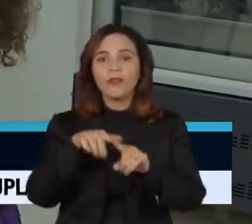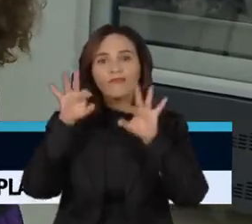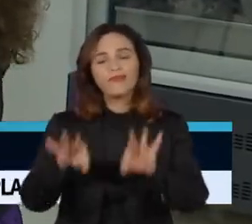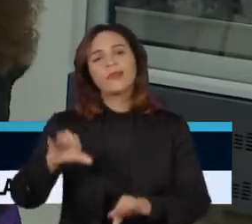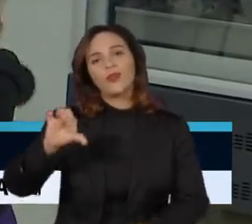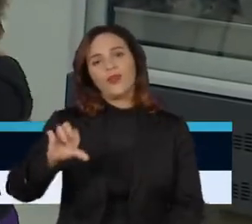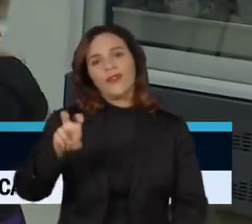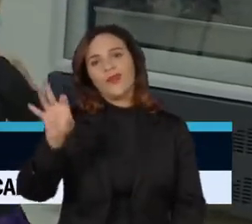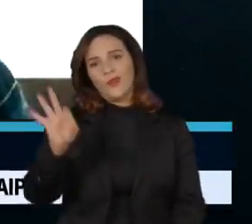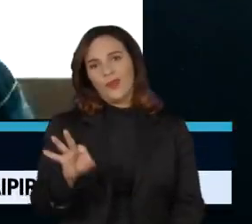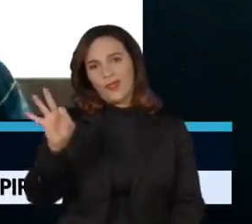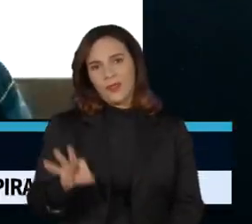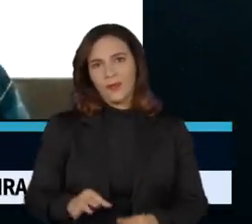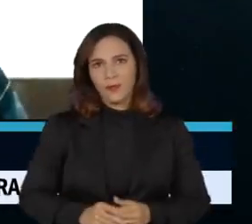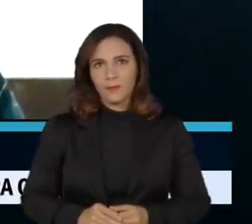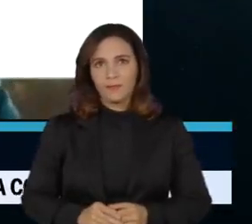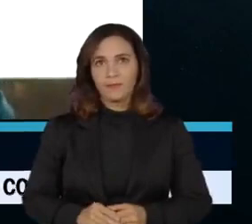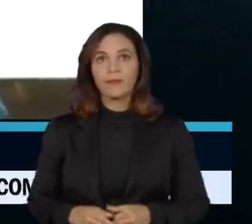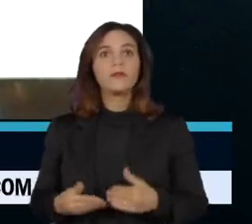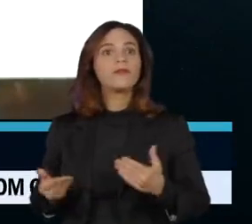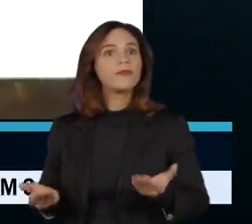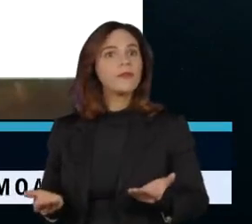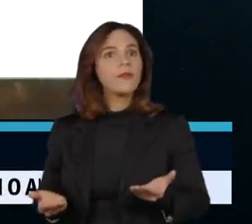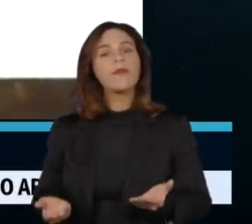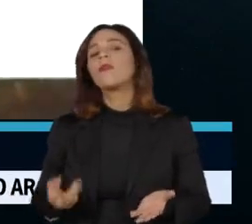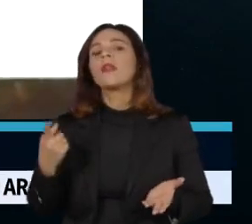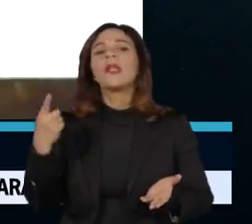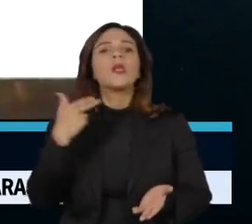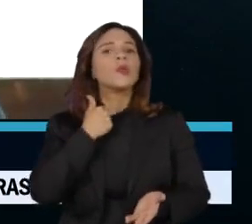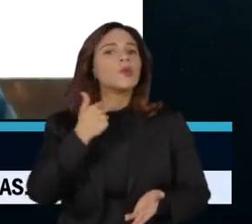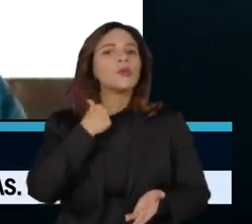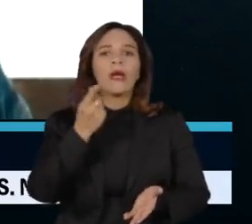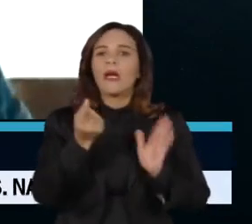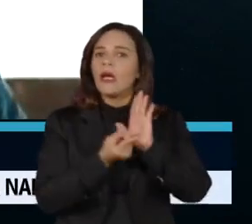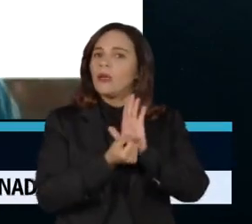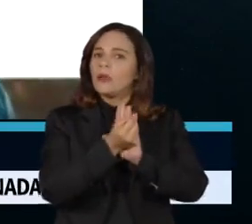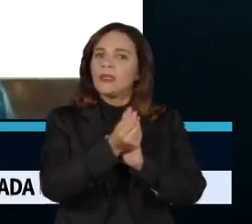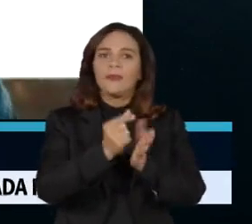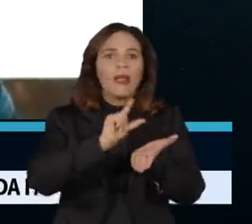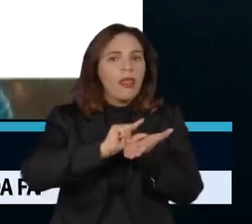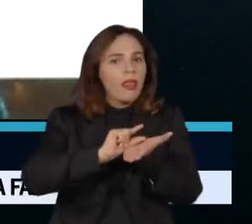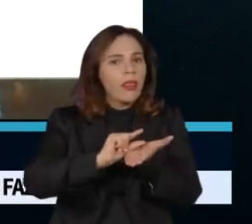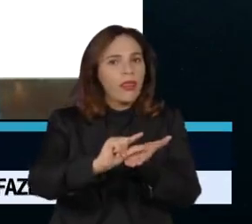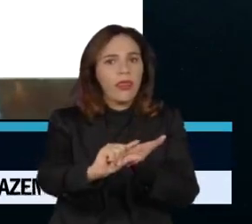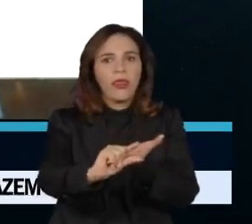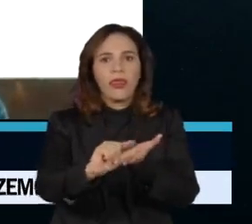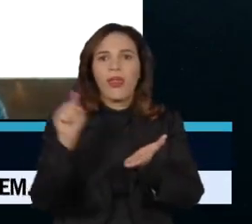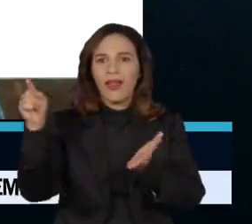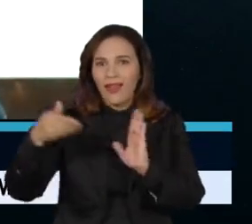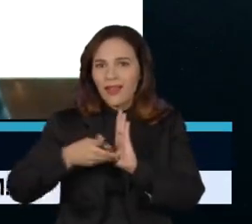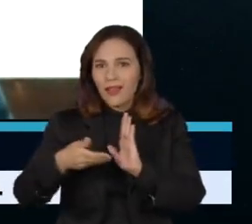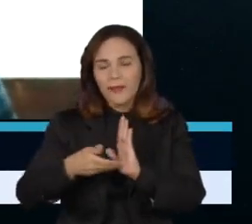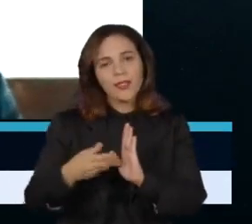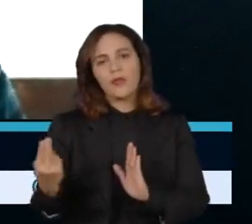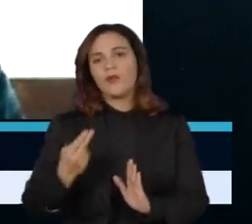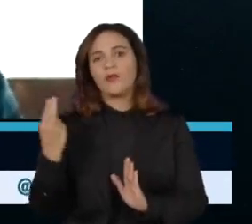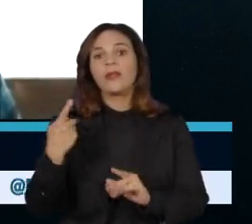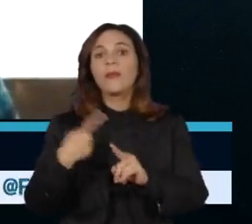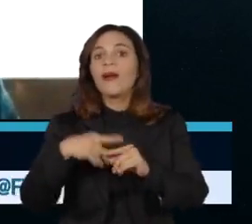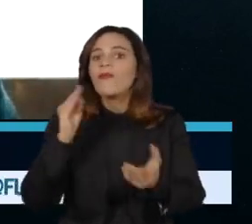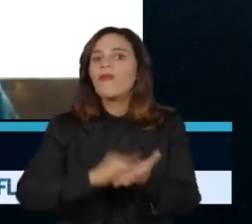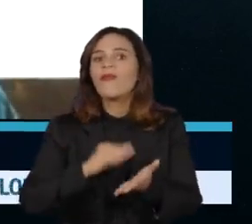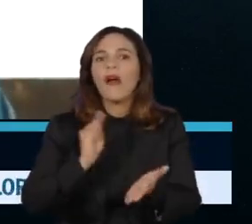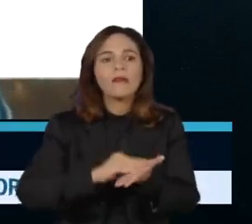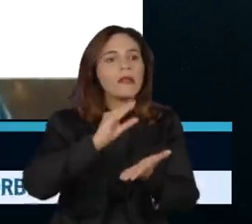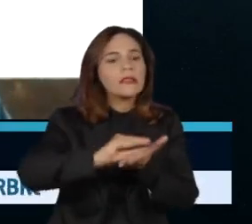95%. Não dá para ter esse orçamento, como hoje se encontra na Câmara, porque não irá suprir